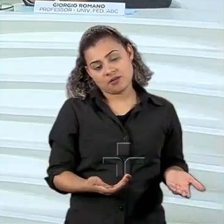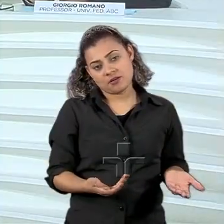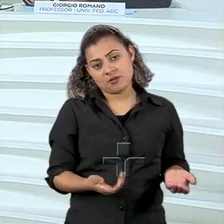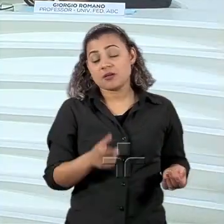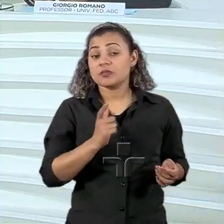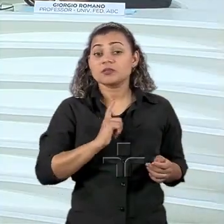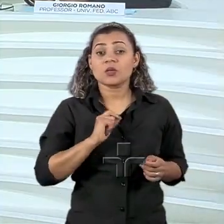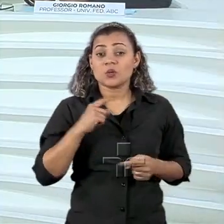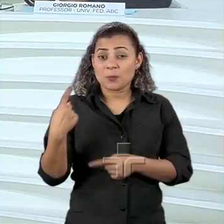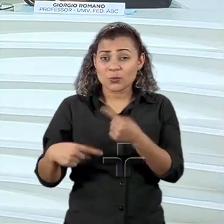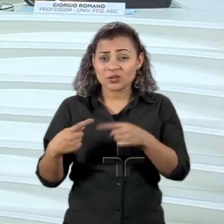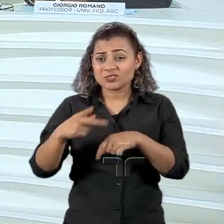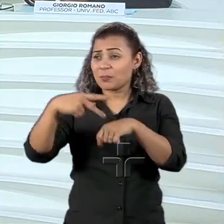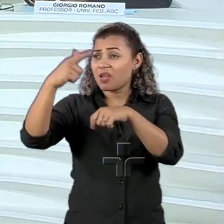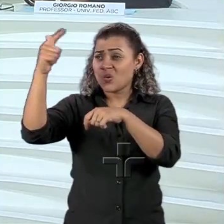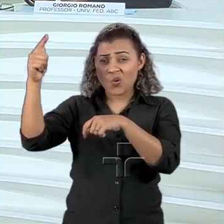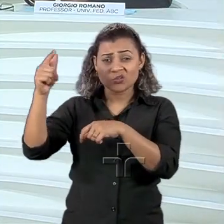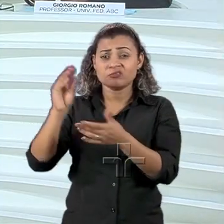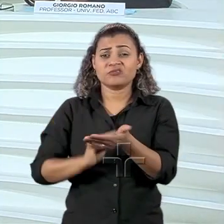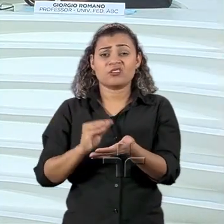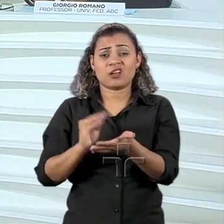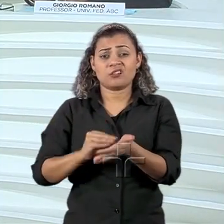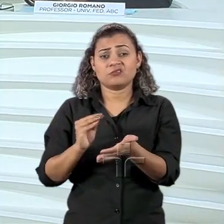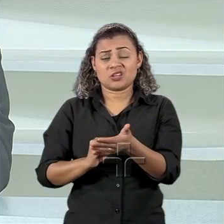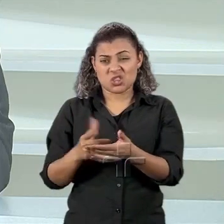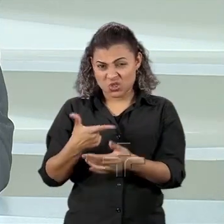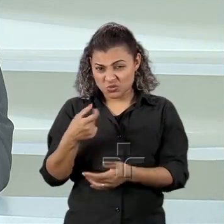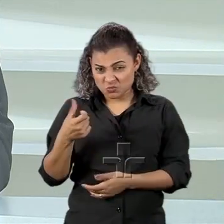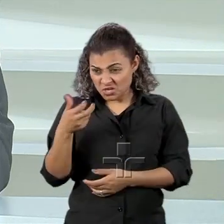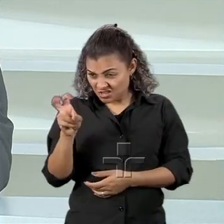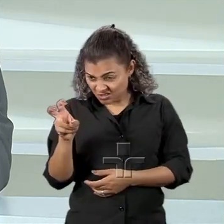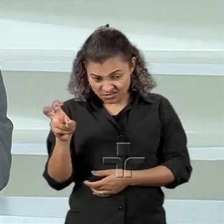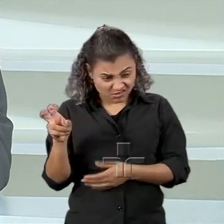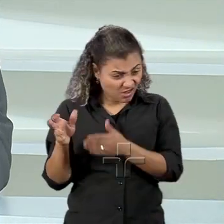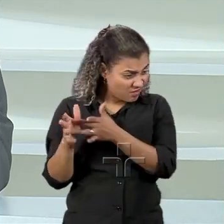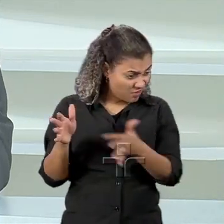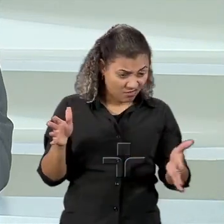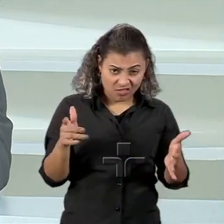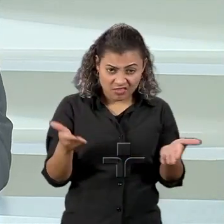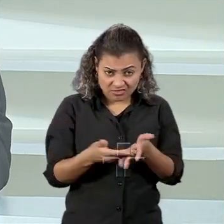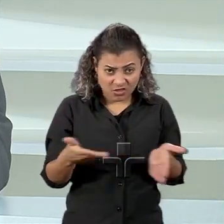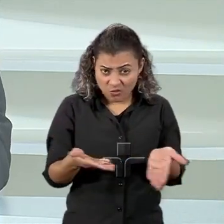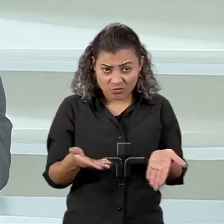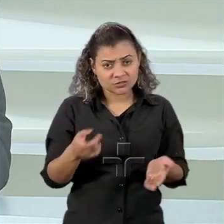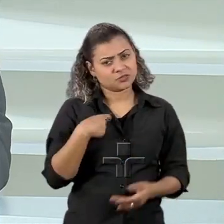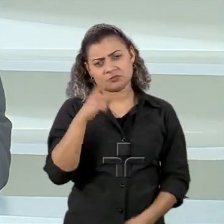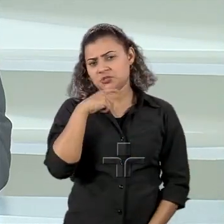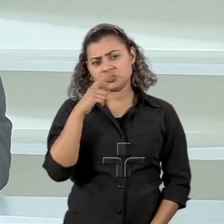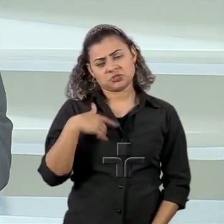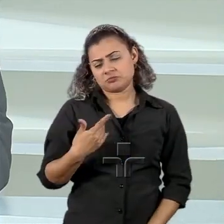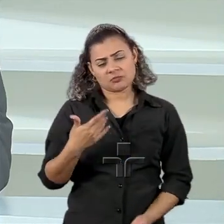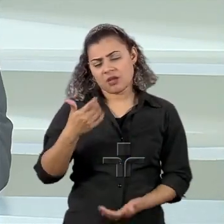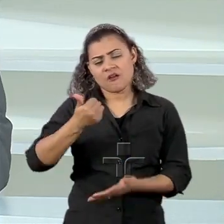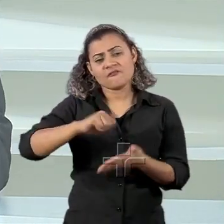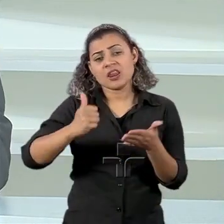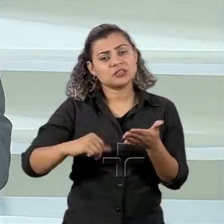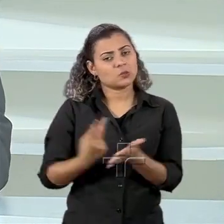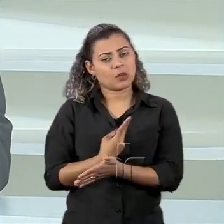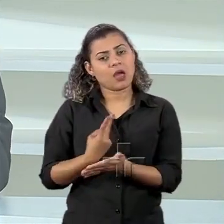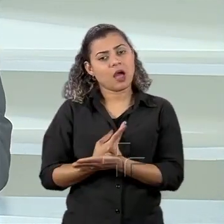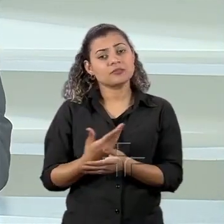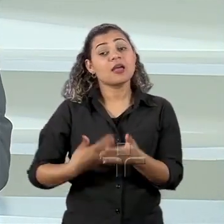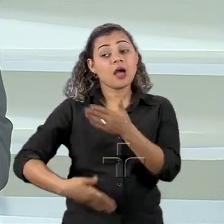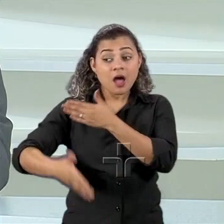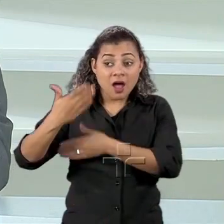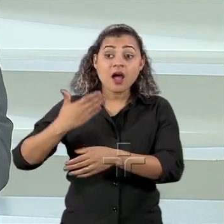formulação de política externa. Então, me parece que dizer que é 2015 para cá é um pouco uma avaliação contundente demais, isso vem de antes. O